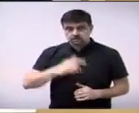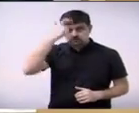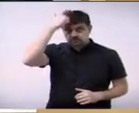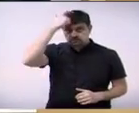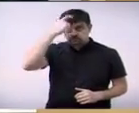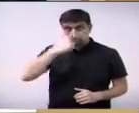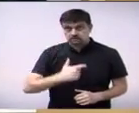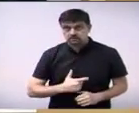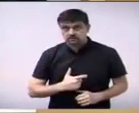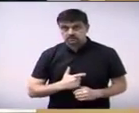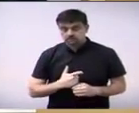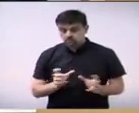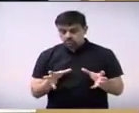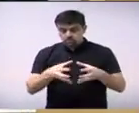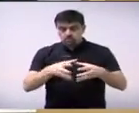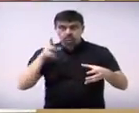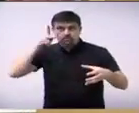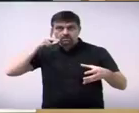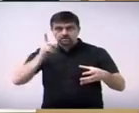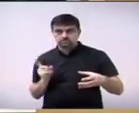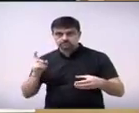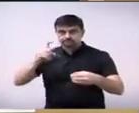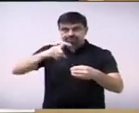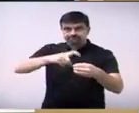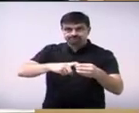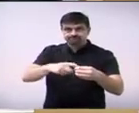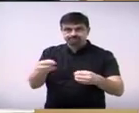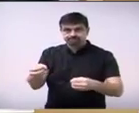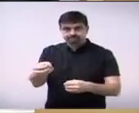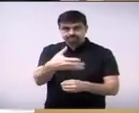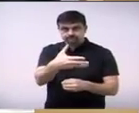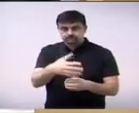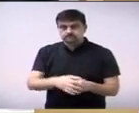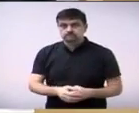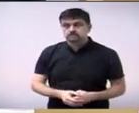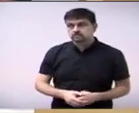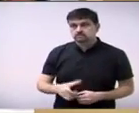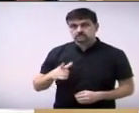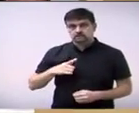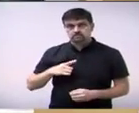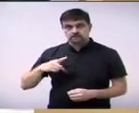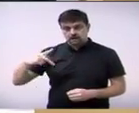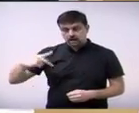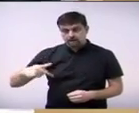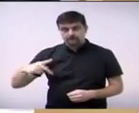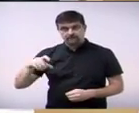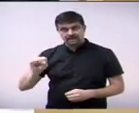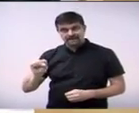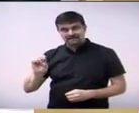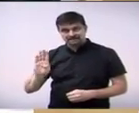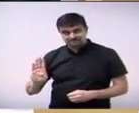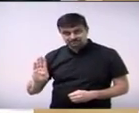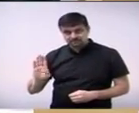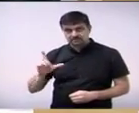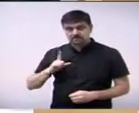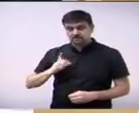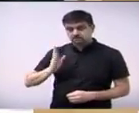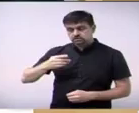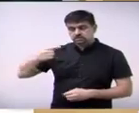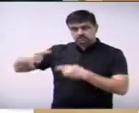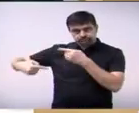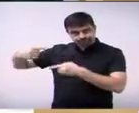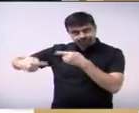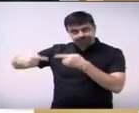Eu enfilei a novo partido, eu estava aqui me desfiliado do PSB, já tinha feito comentário na última sessão.